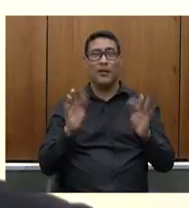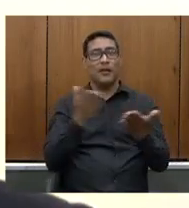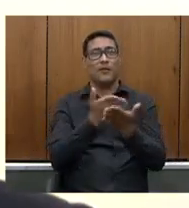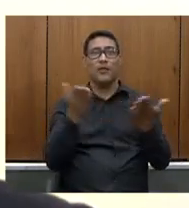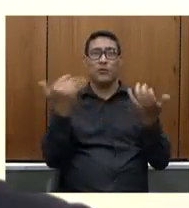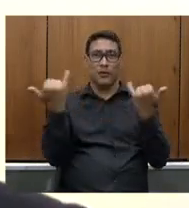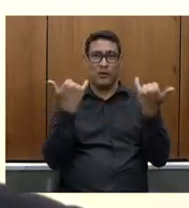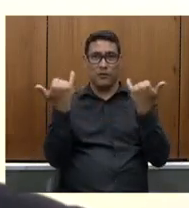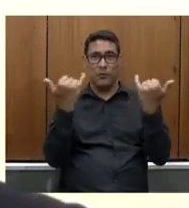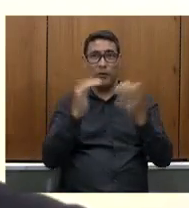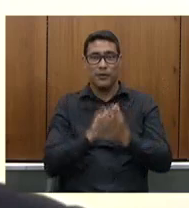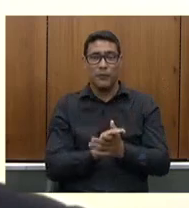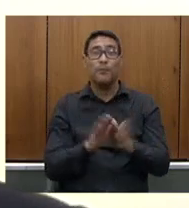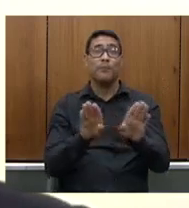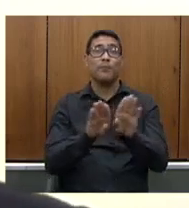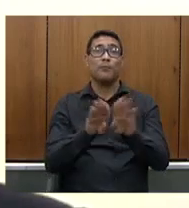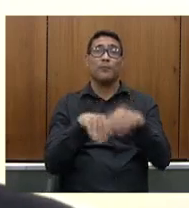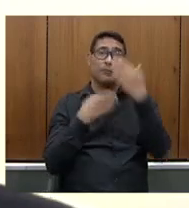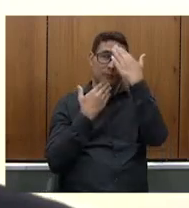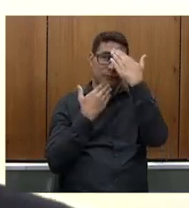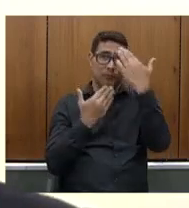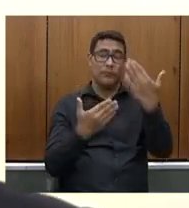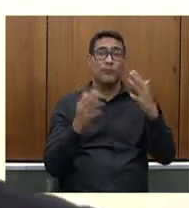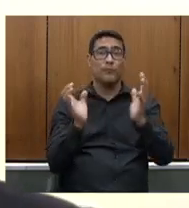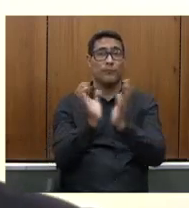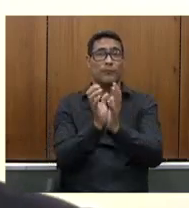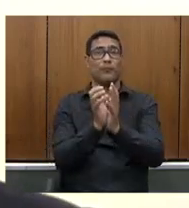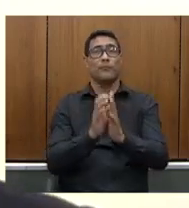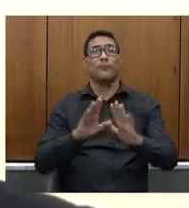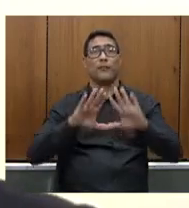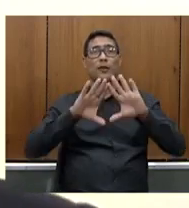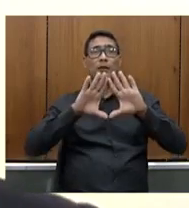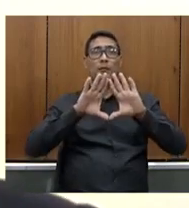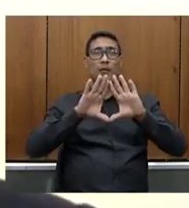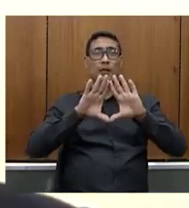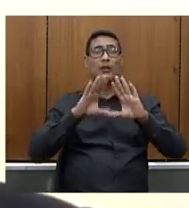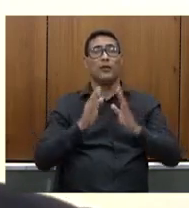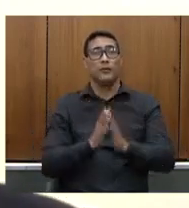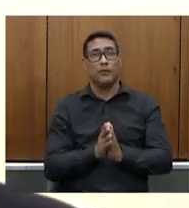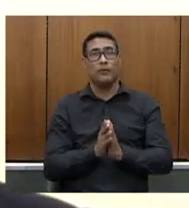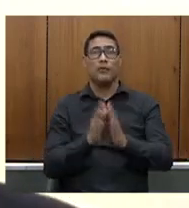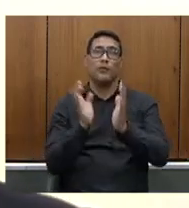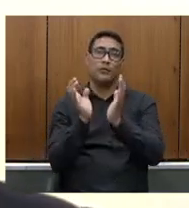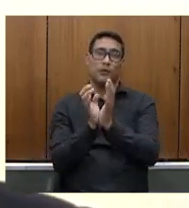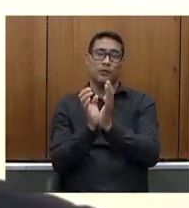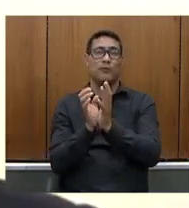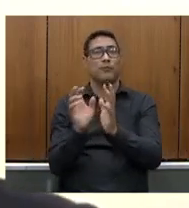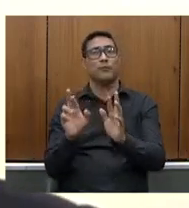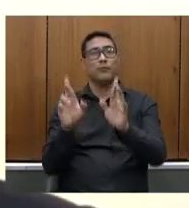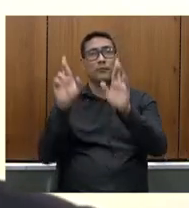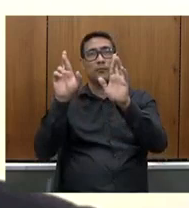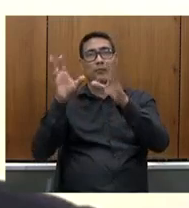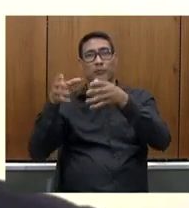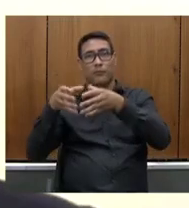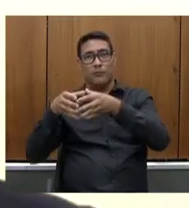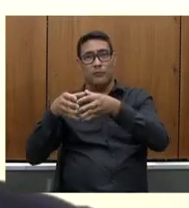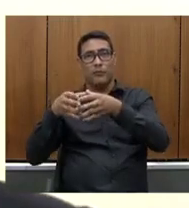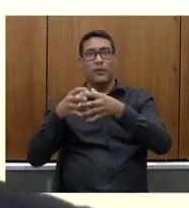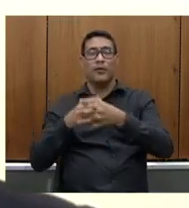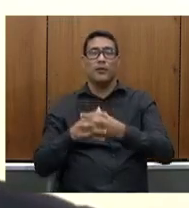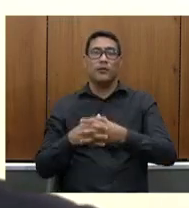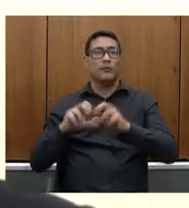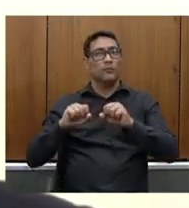informação quero agradecer também a toda a equipe da Assembleia toda a equipe da comissão pelo